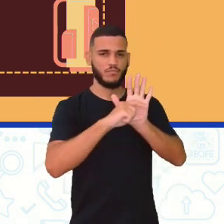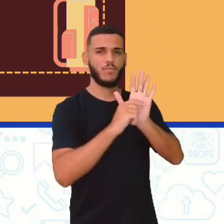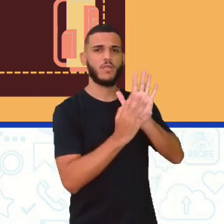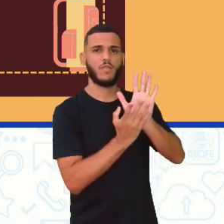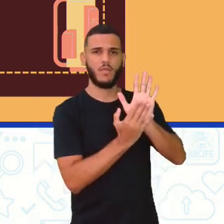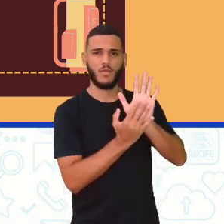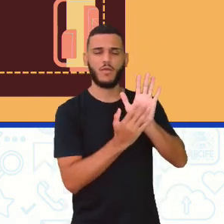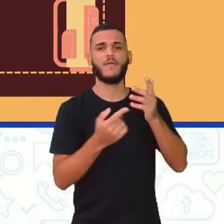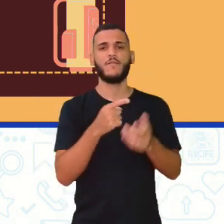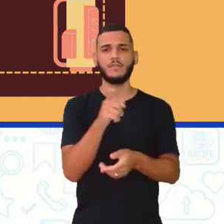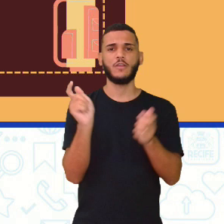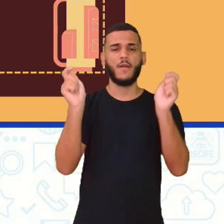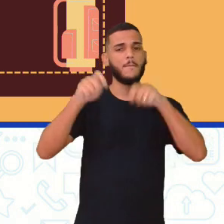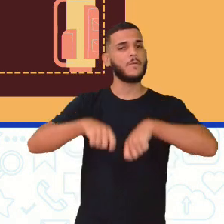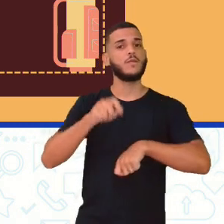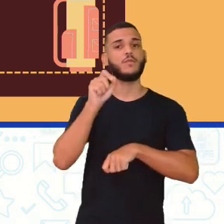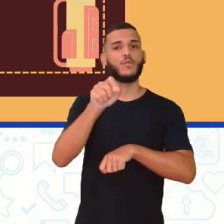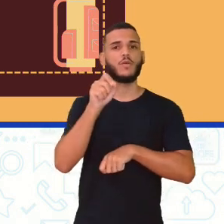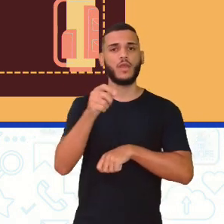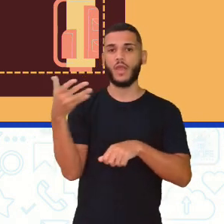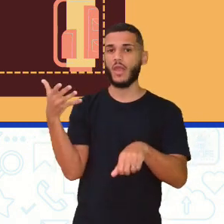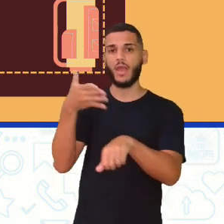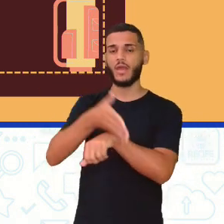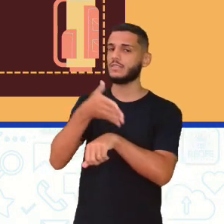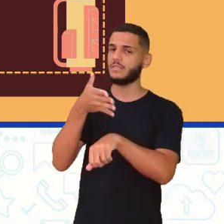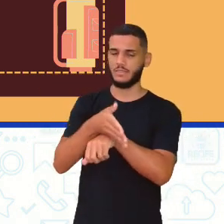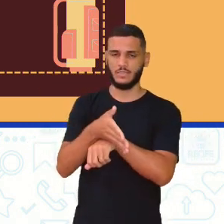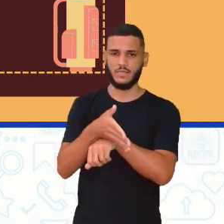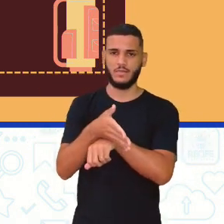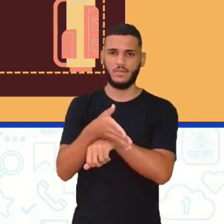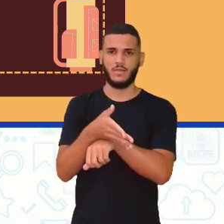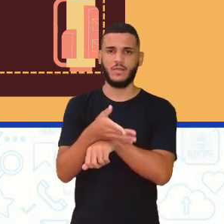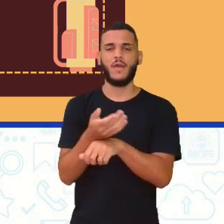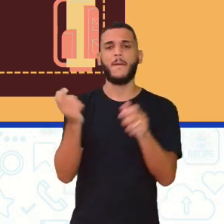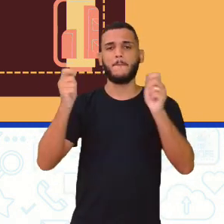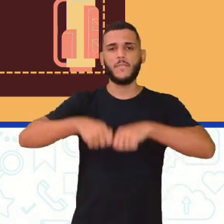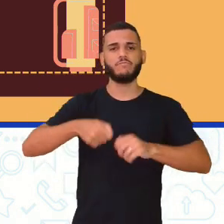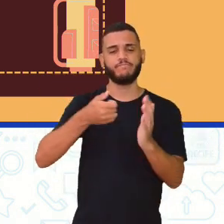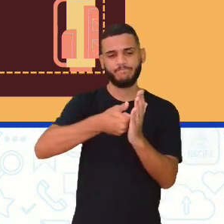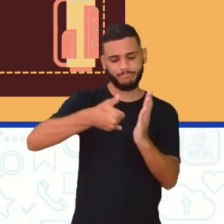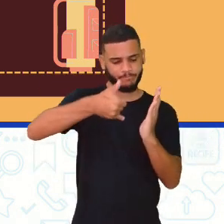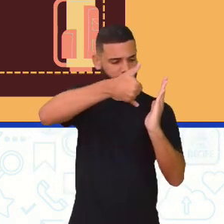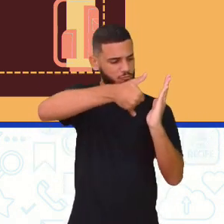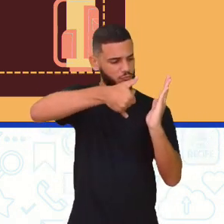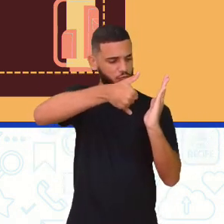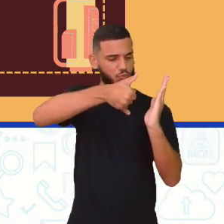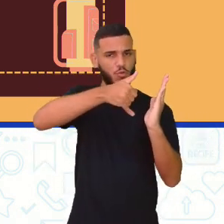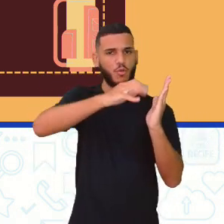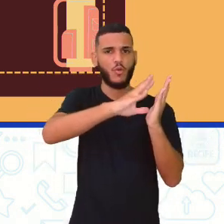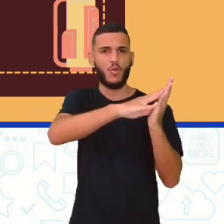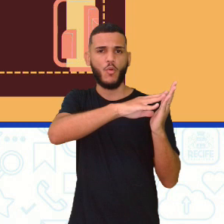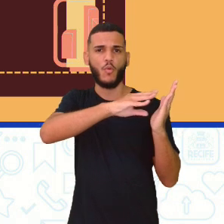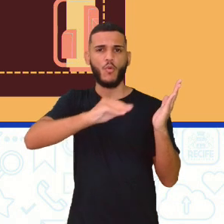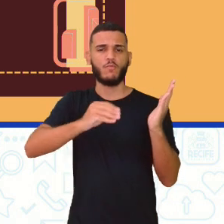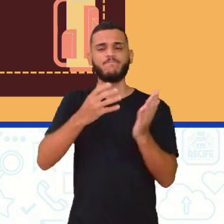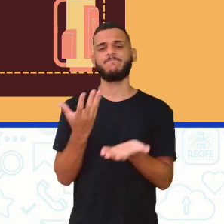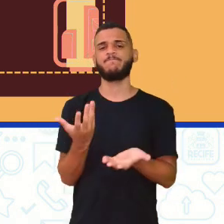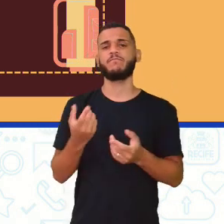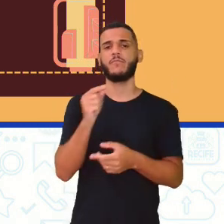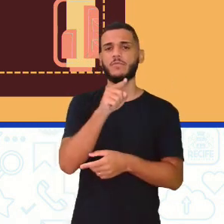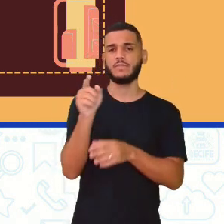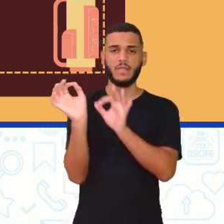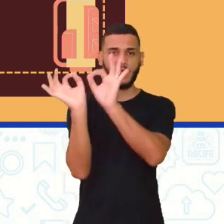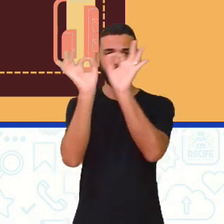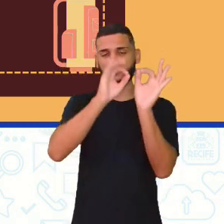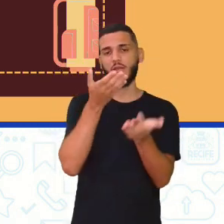Code que vocês podem acessar. Então, vocês podem aí pegar a câmera do celular, apontar para esse QR Code e vai direcionar